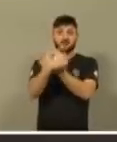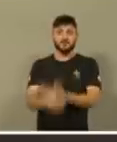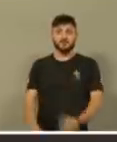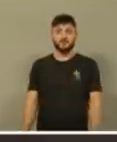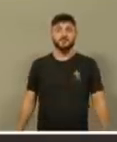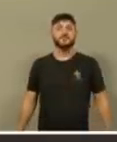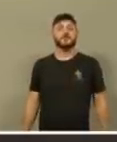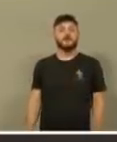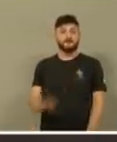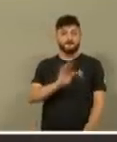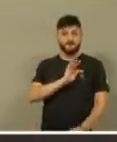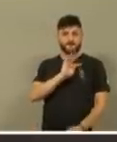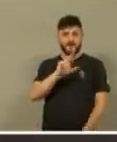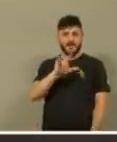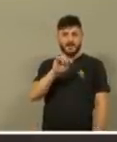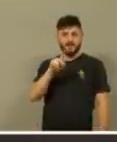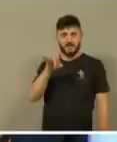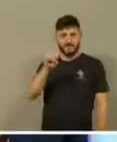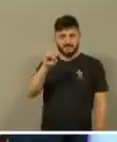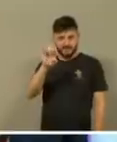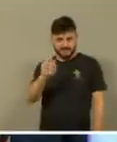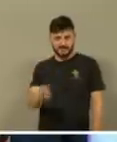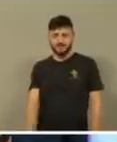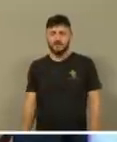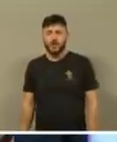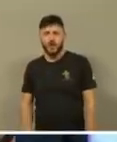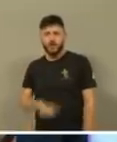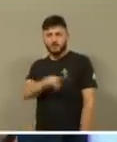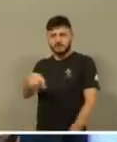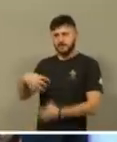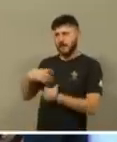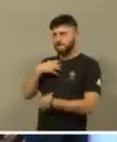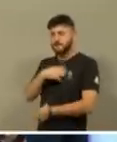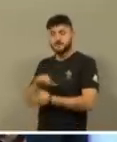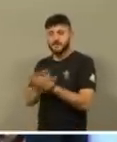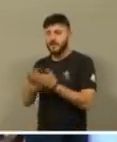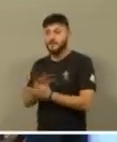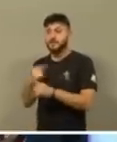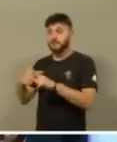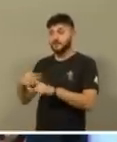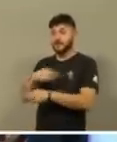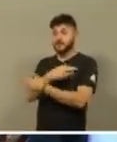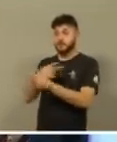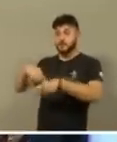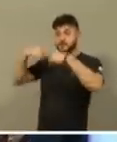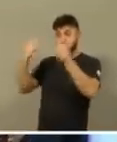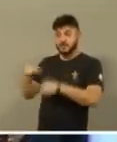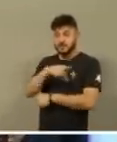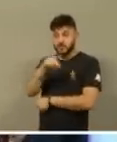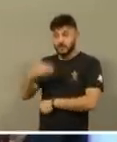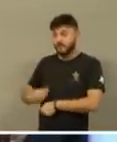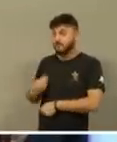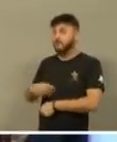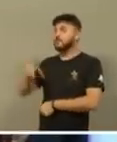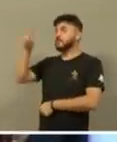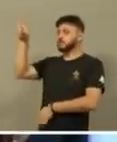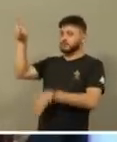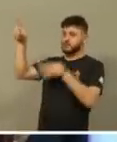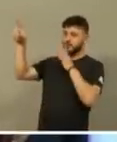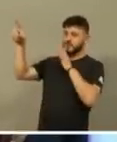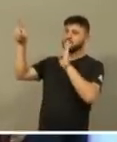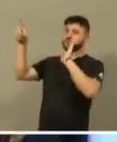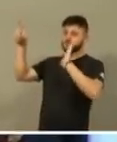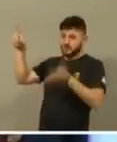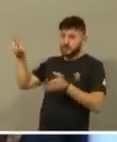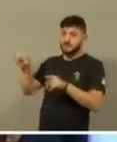não se aflijam por nada, que as necessidades de vocês, sejam conhecidas diante de